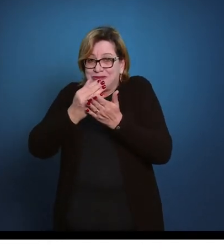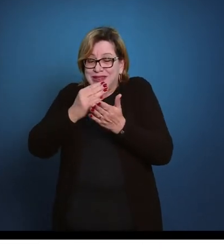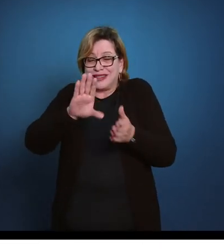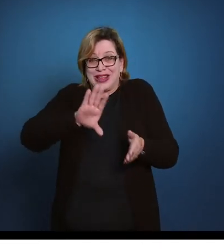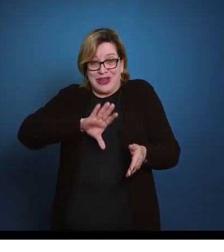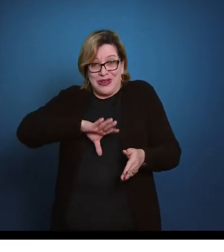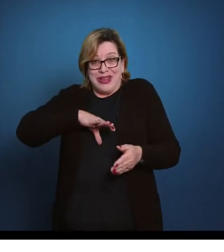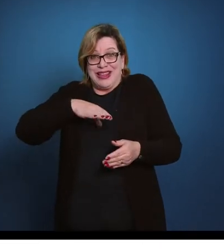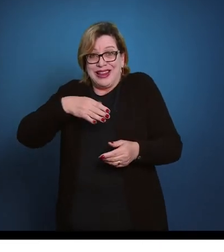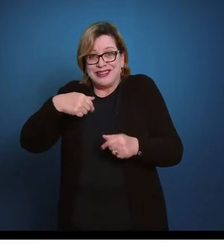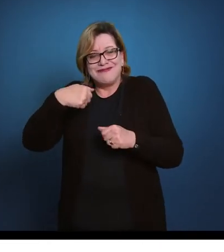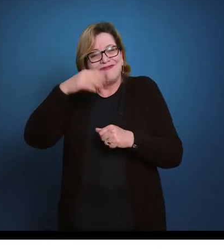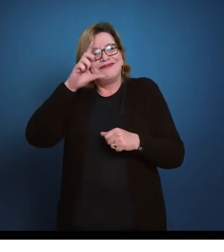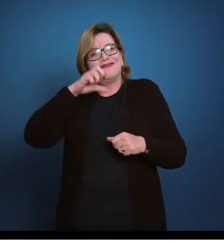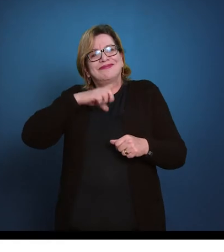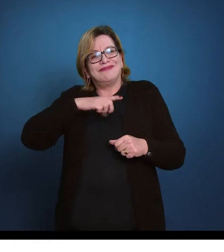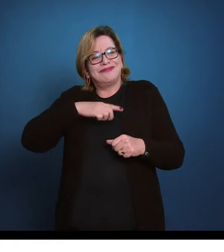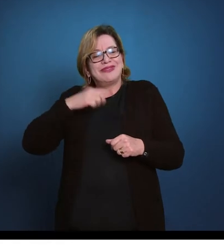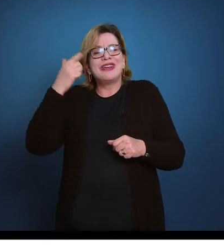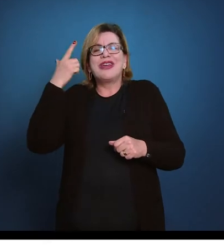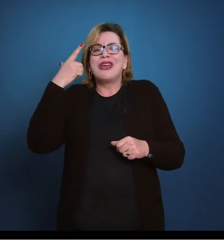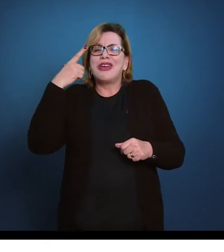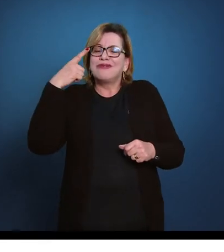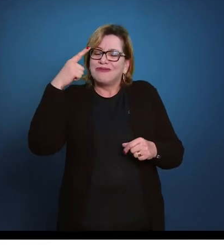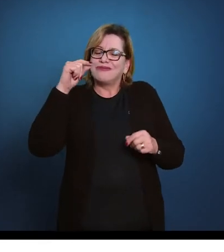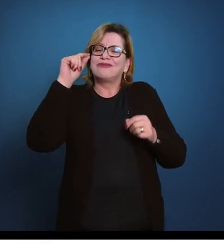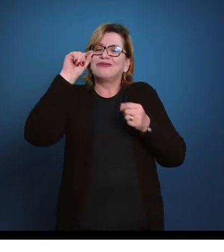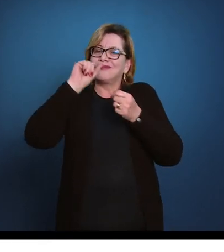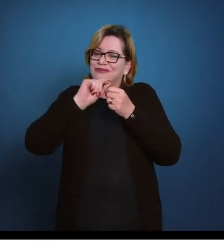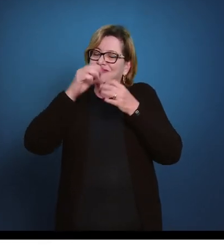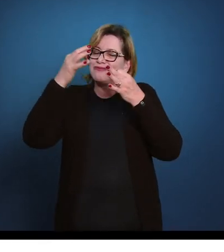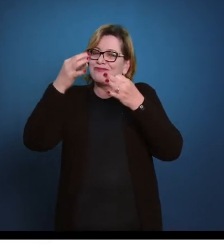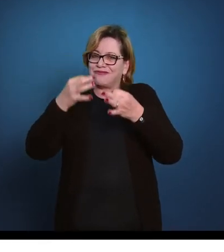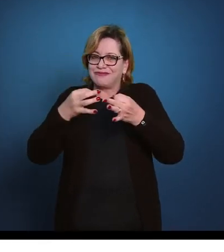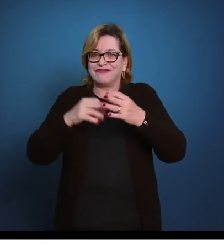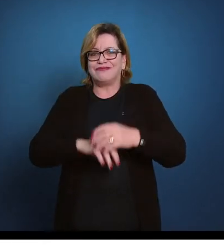as pernas para cima e realmente conseguir executar a estrela.